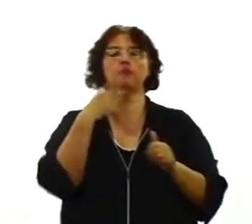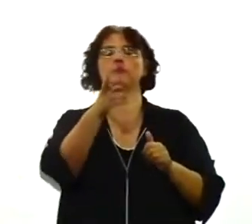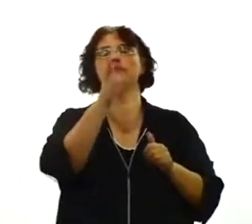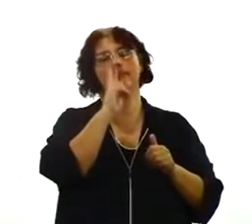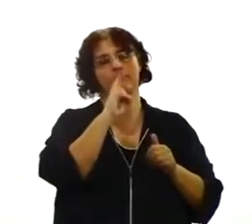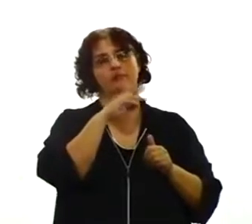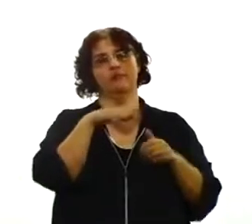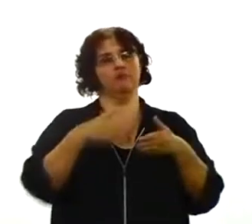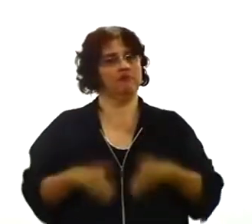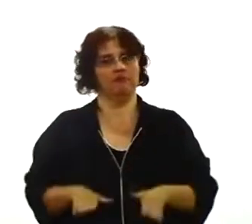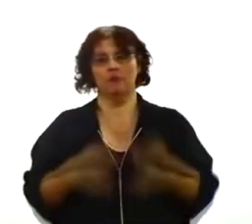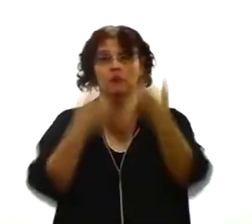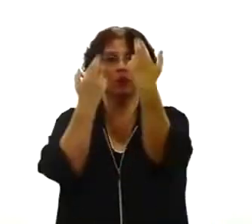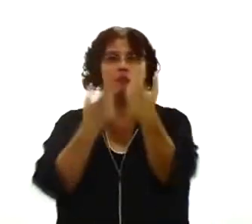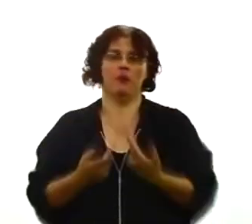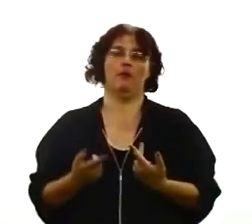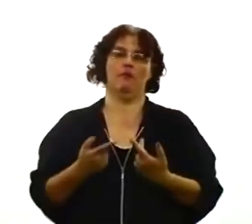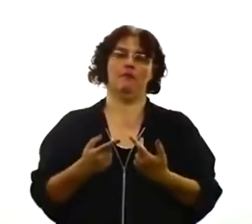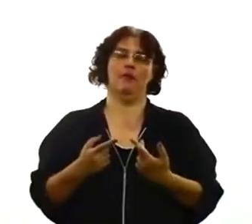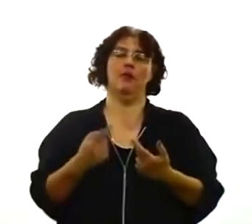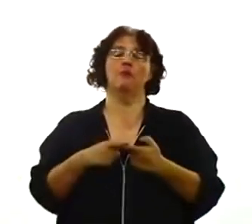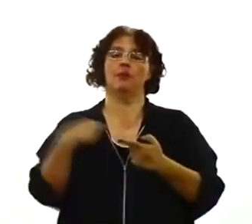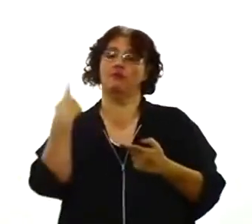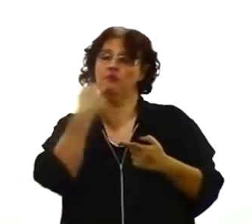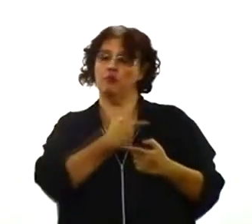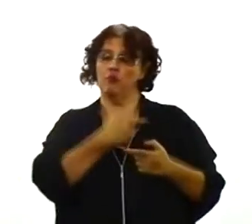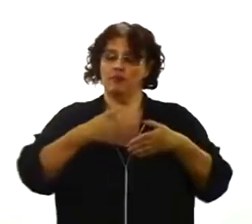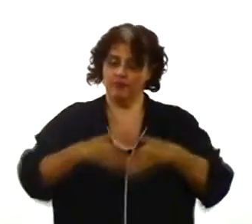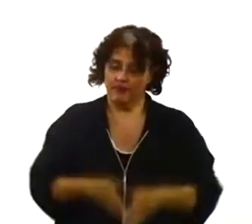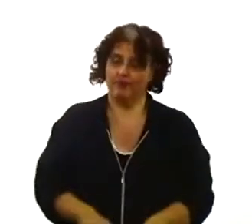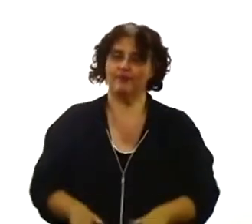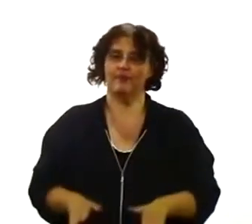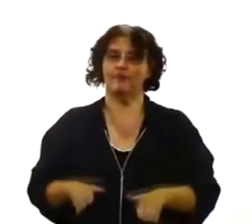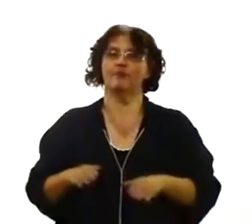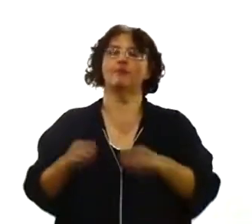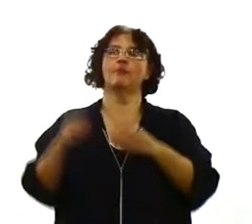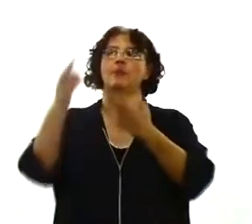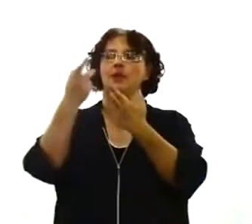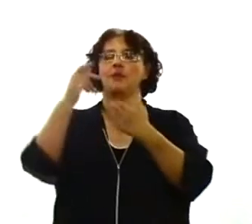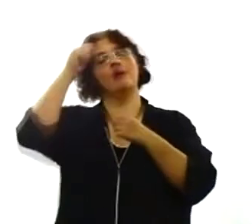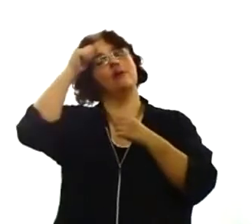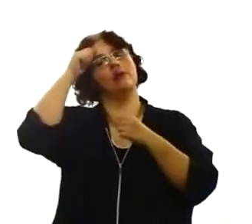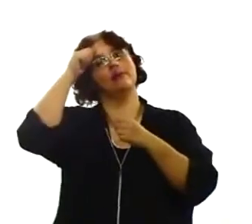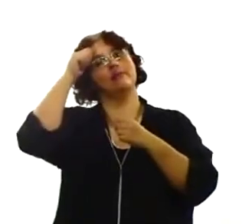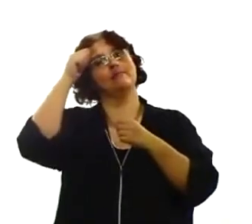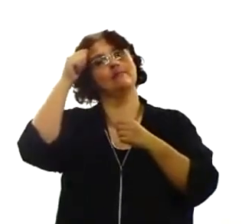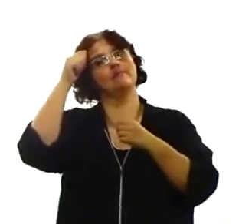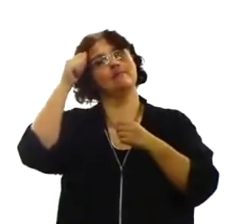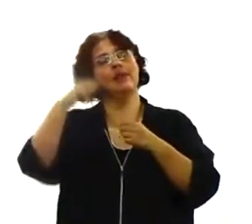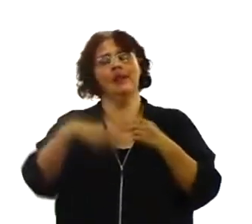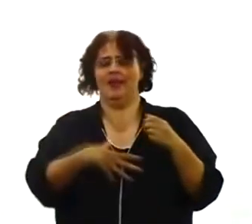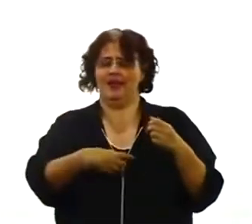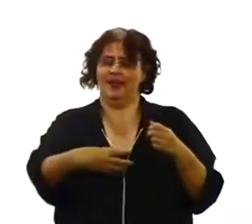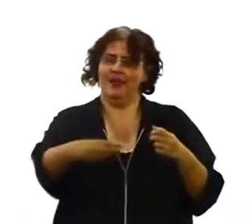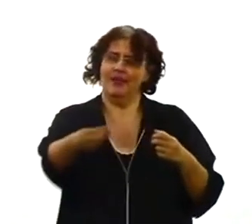Todos nós herdamos a morte a partir de Adão. Só que na dupla solidariedade, nós herdamos uma morte que não vamos